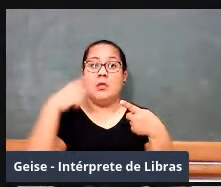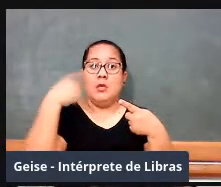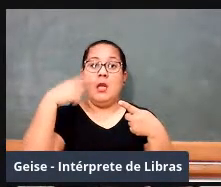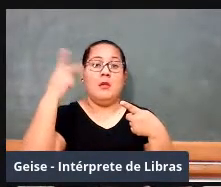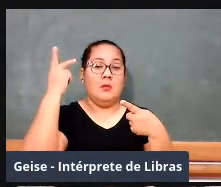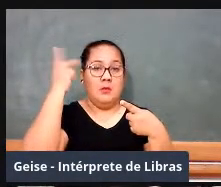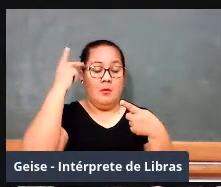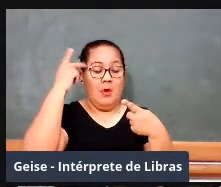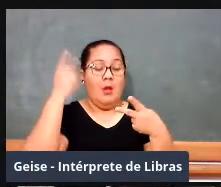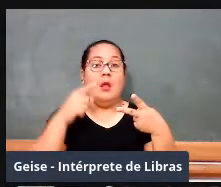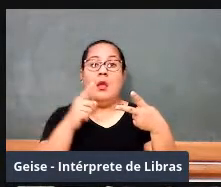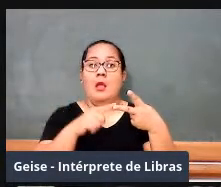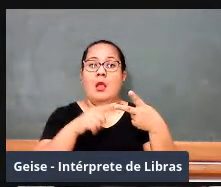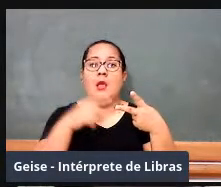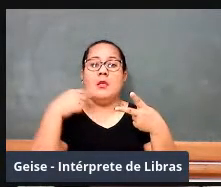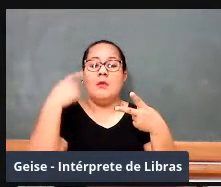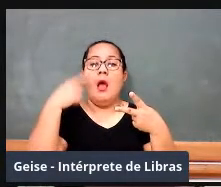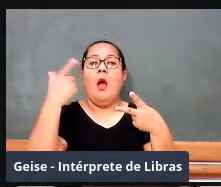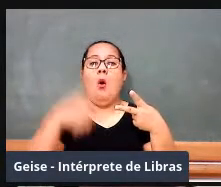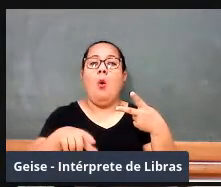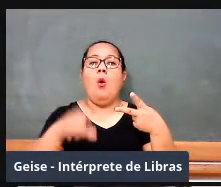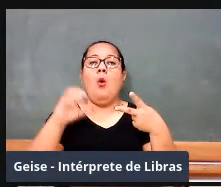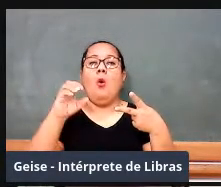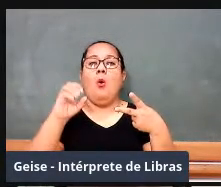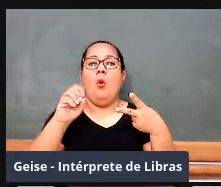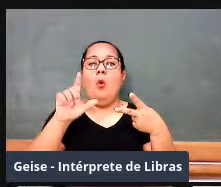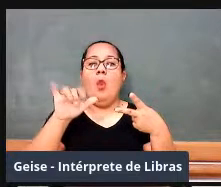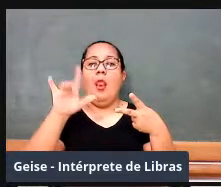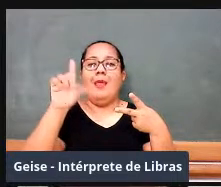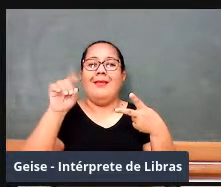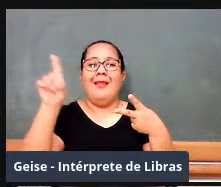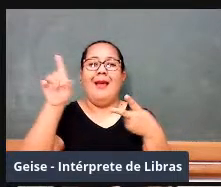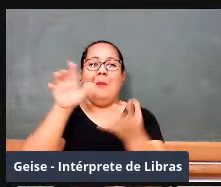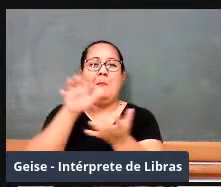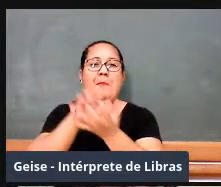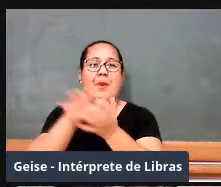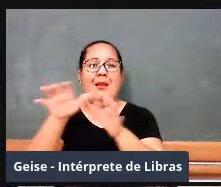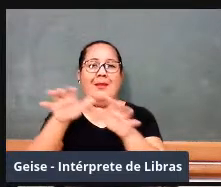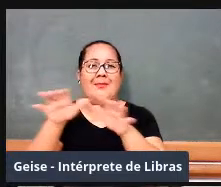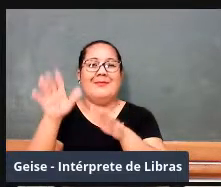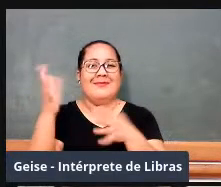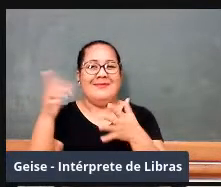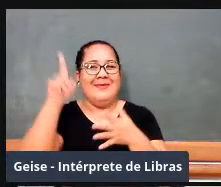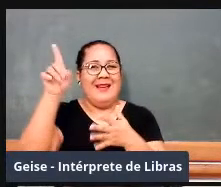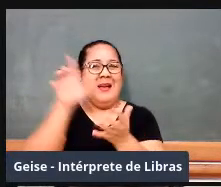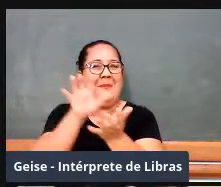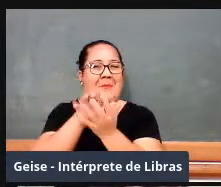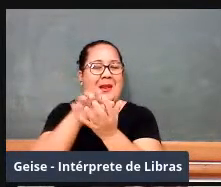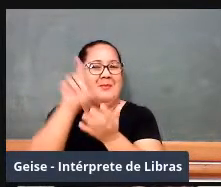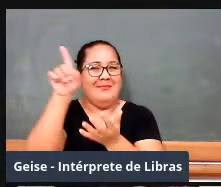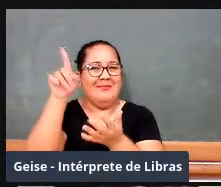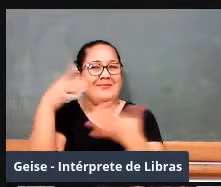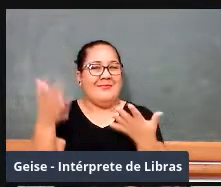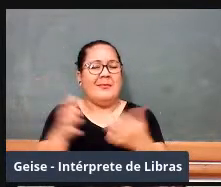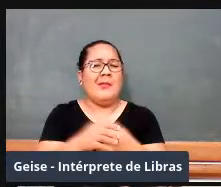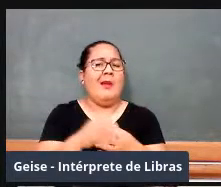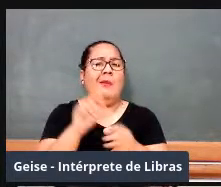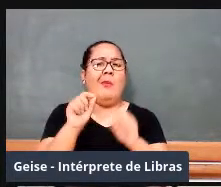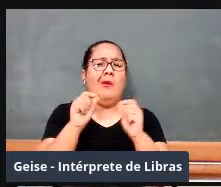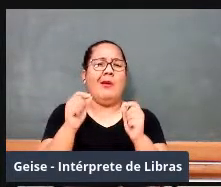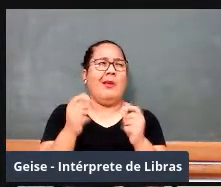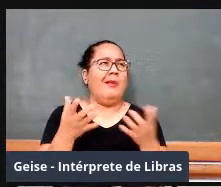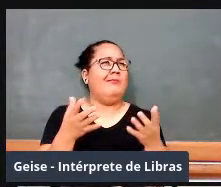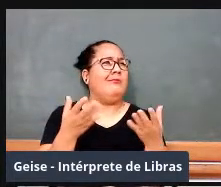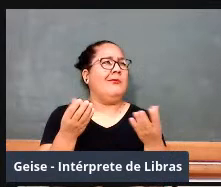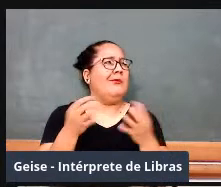e o curso de Direito em Olinda, em Pernambuco. Bom, e isso tem a ver o quê com o ensino de matemática?